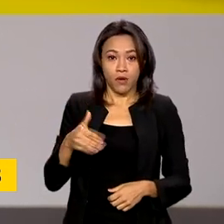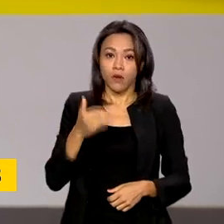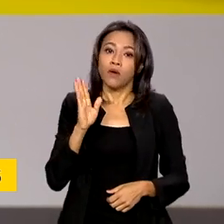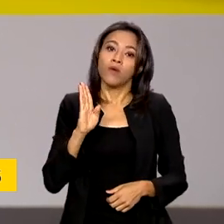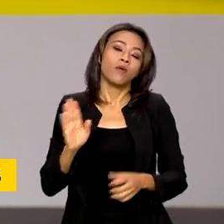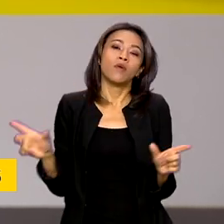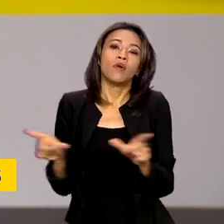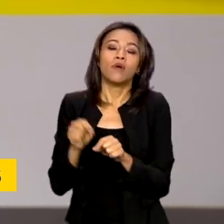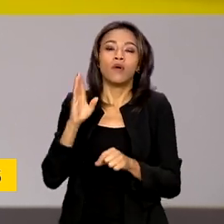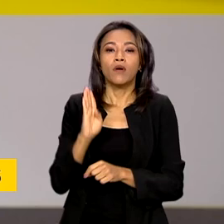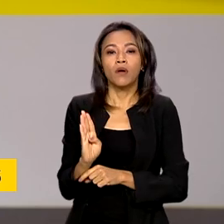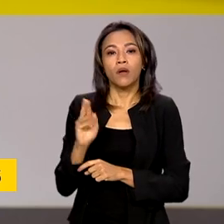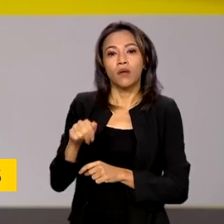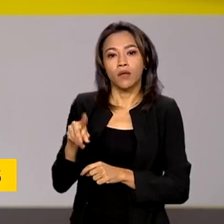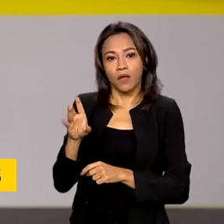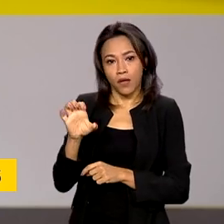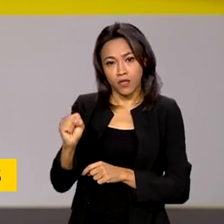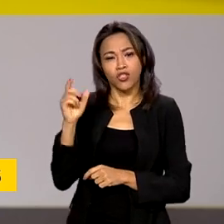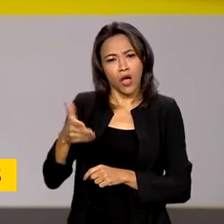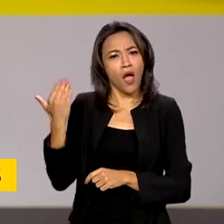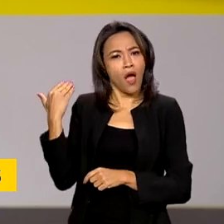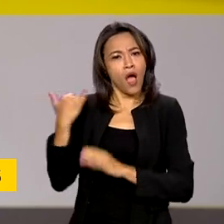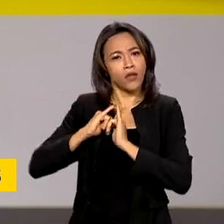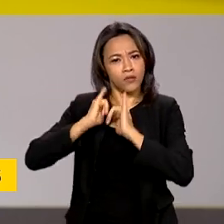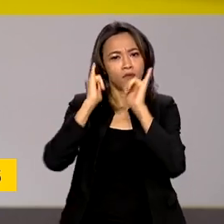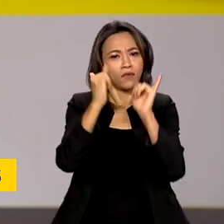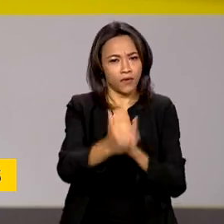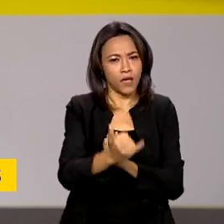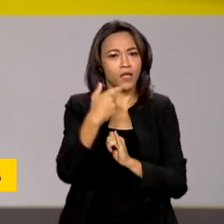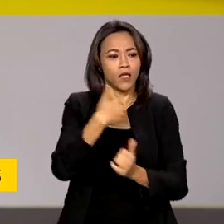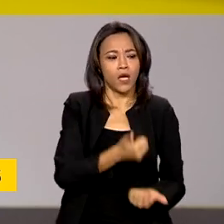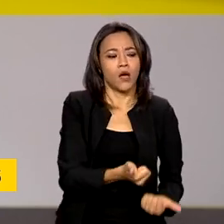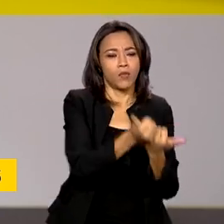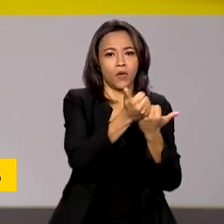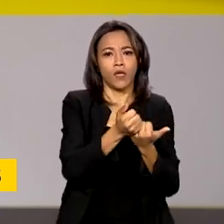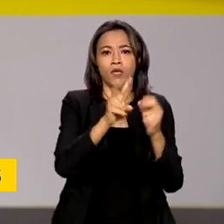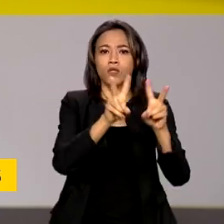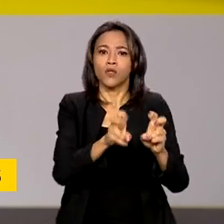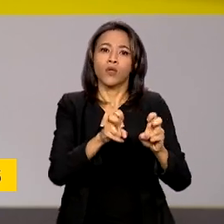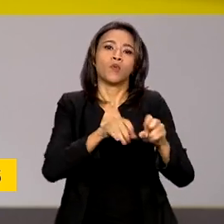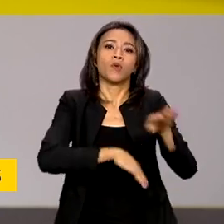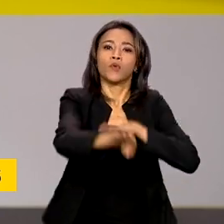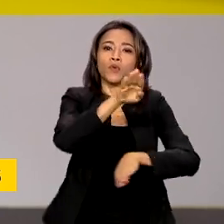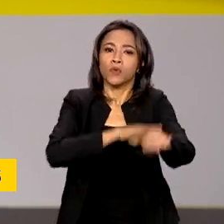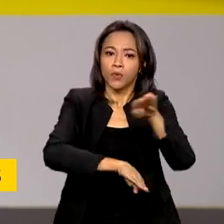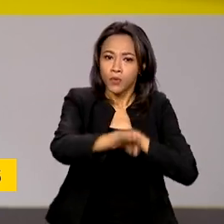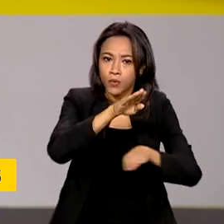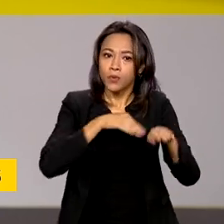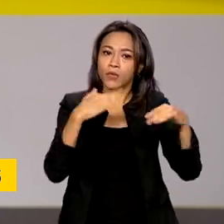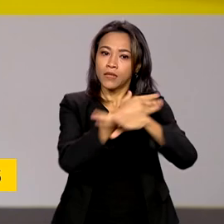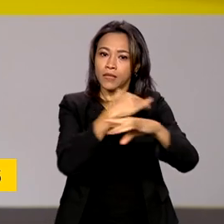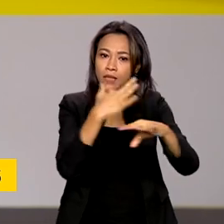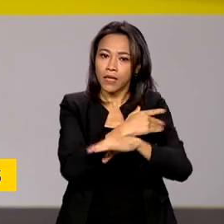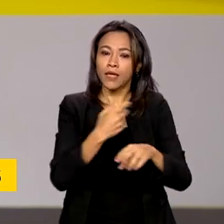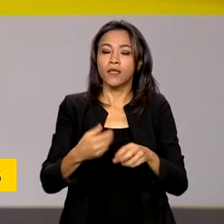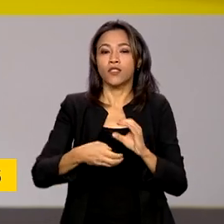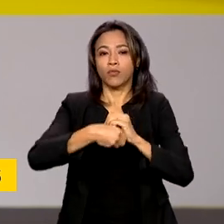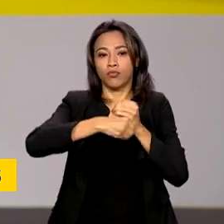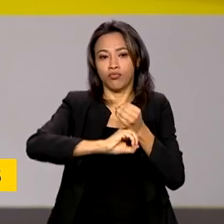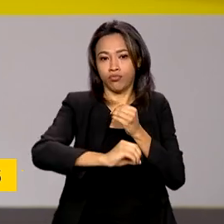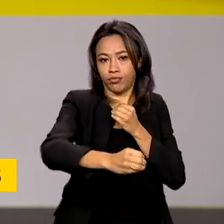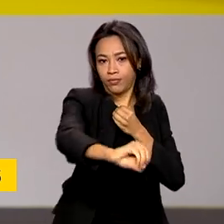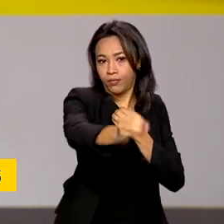reais para ajudar estados e municípios a investir em projetos de mobilidade urbana, saneamento e recuperação de áreas